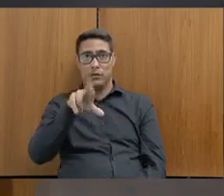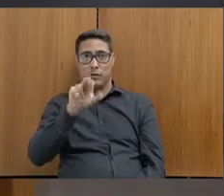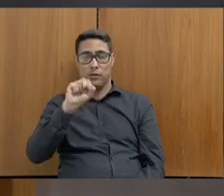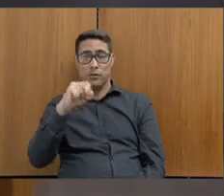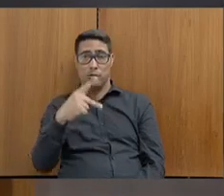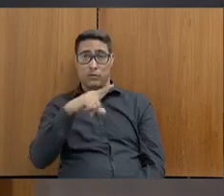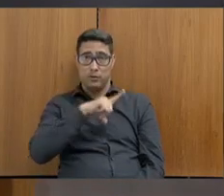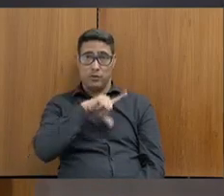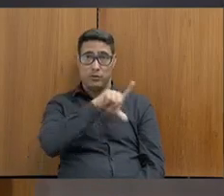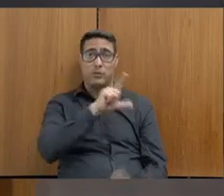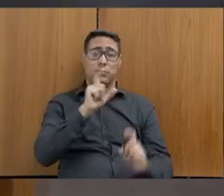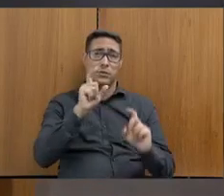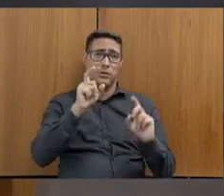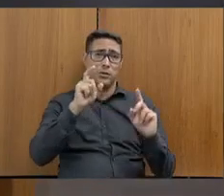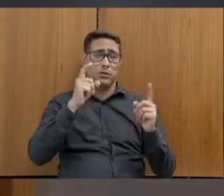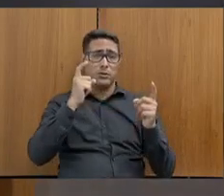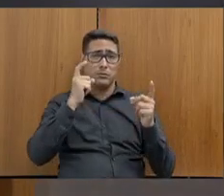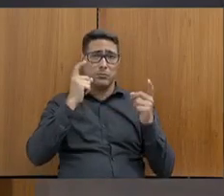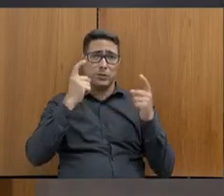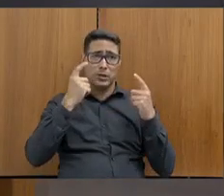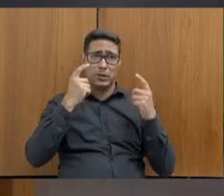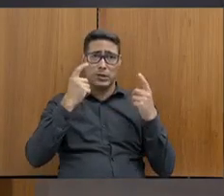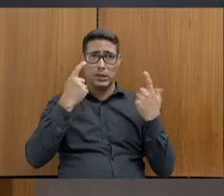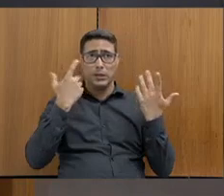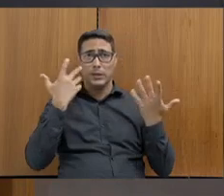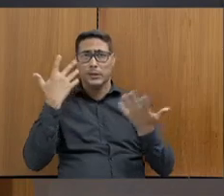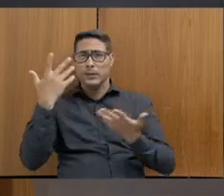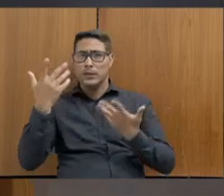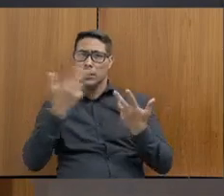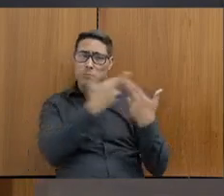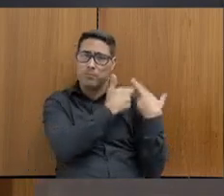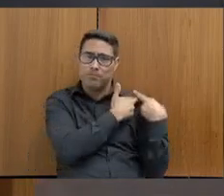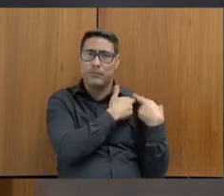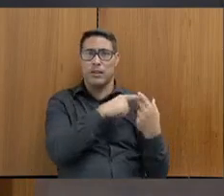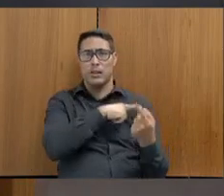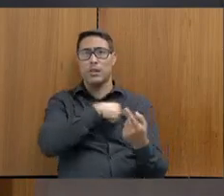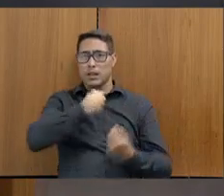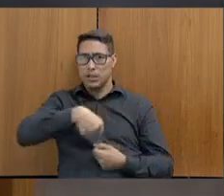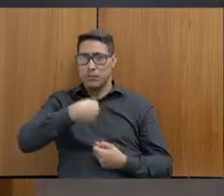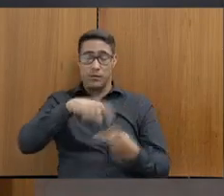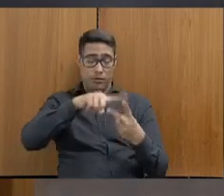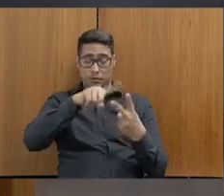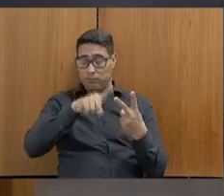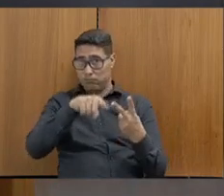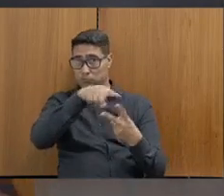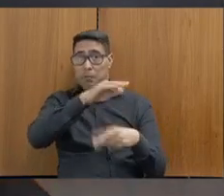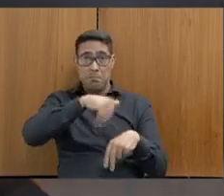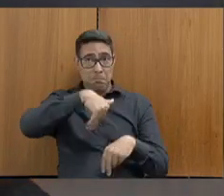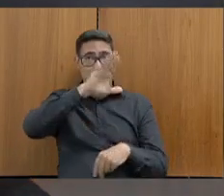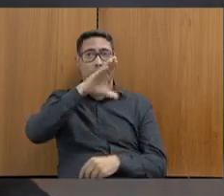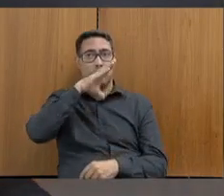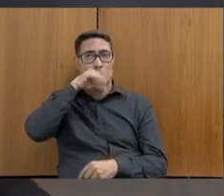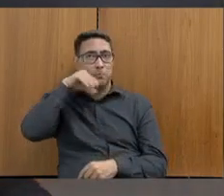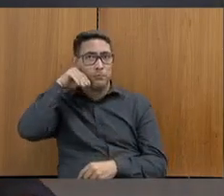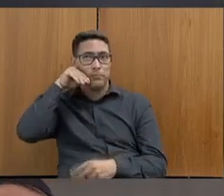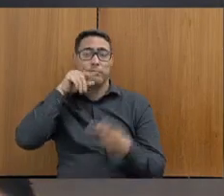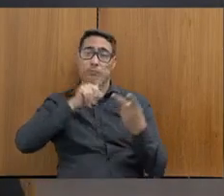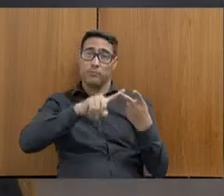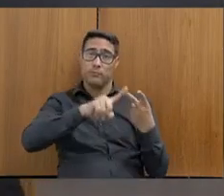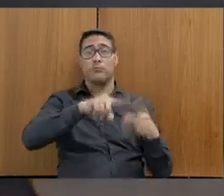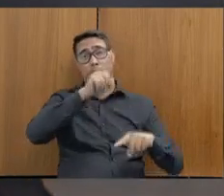responsabilidade. Para isso, a gente precisa de duas situações muito importantes, de pessoal, de servidor e de material.